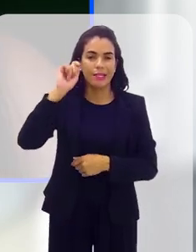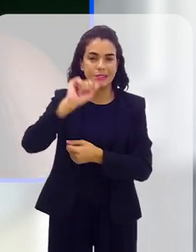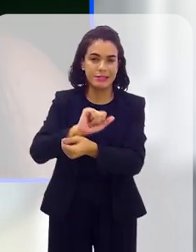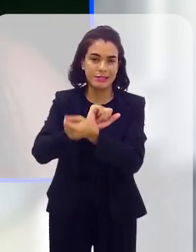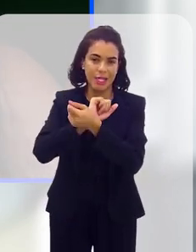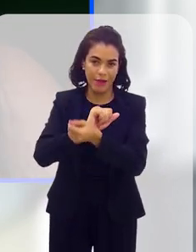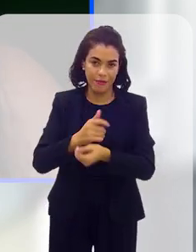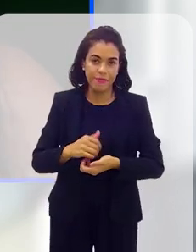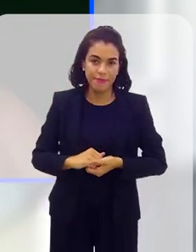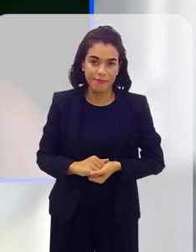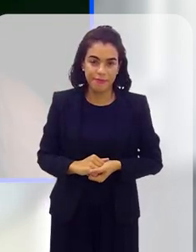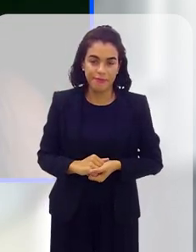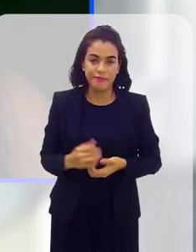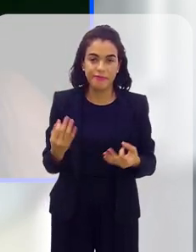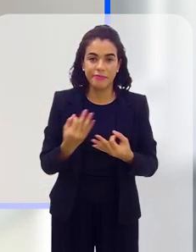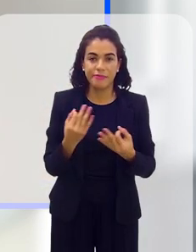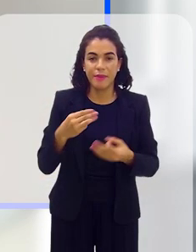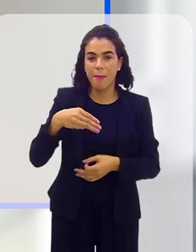que estão nessa condição.